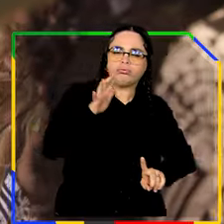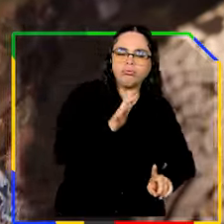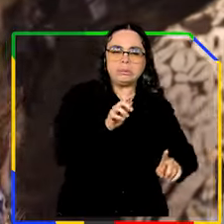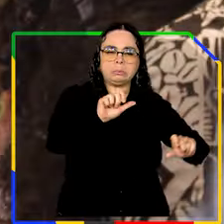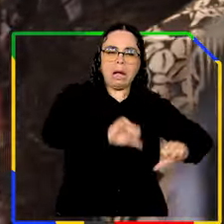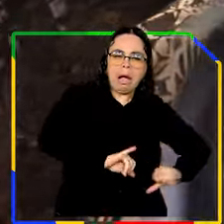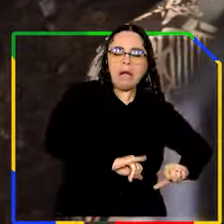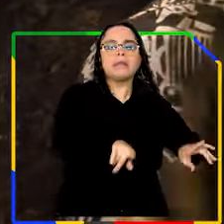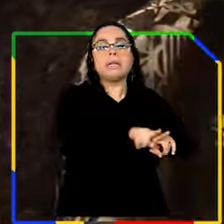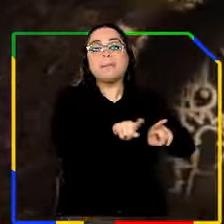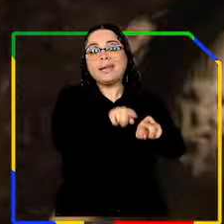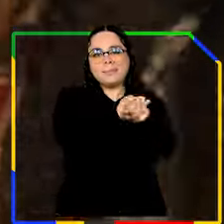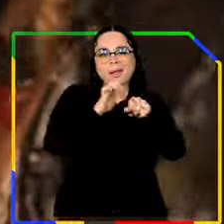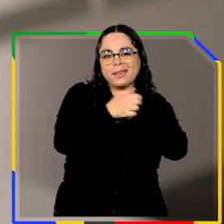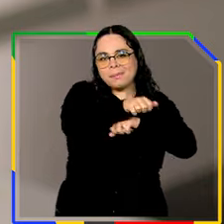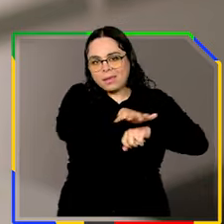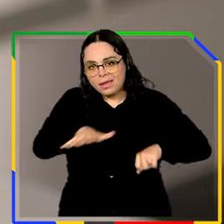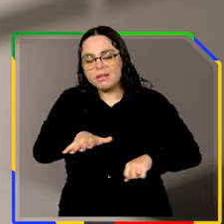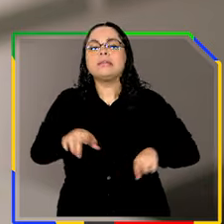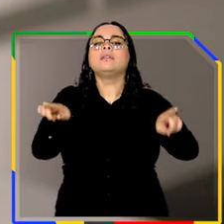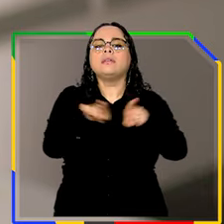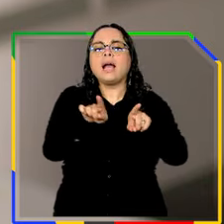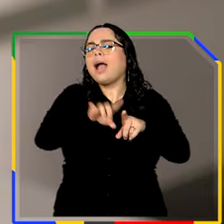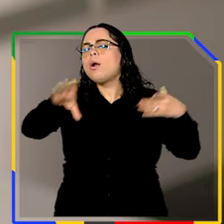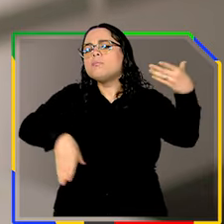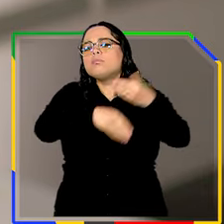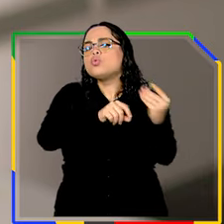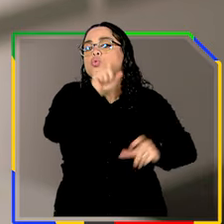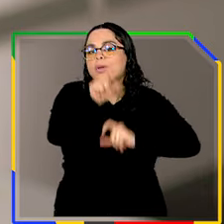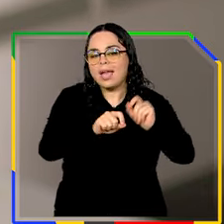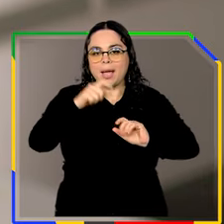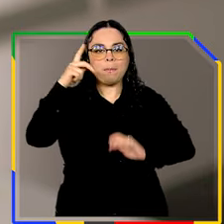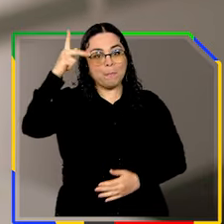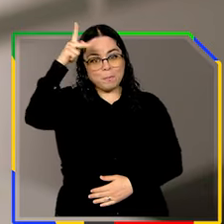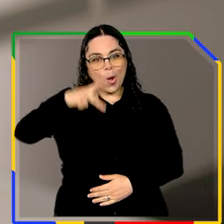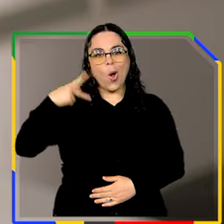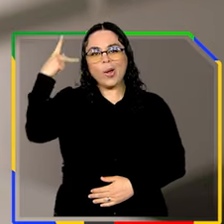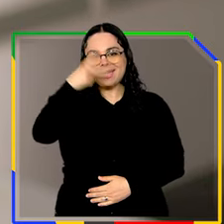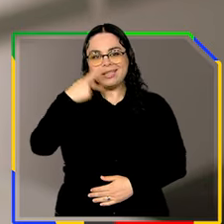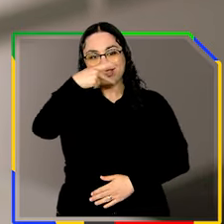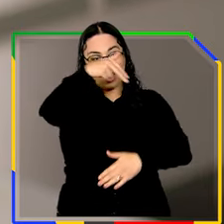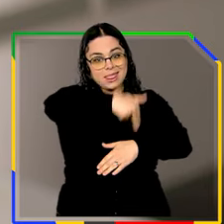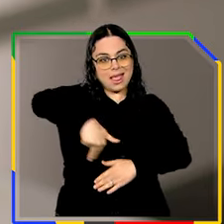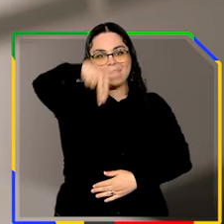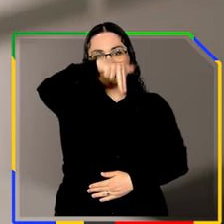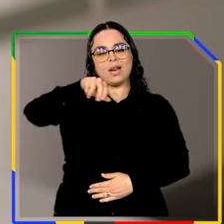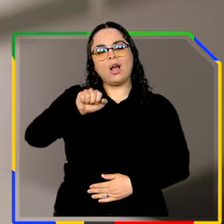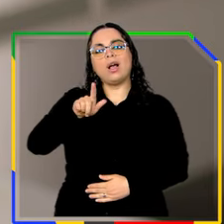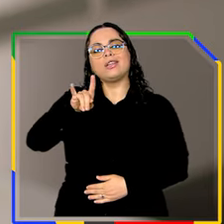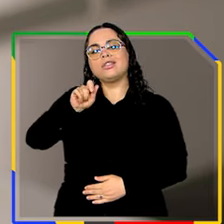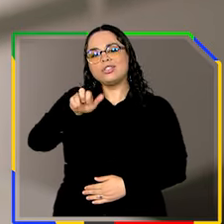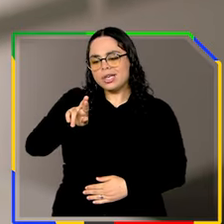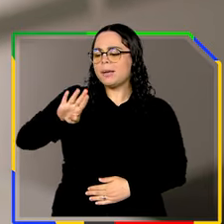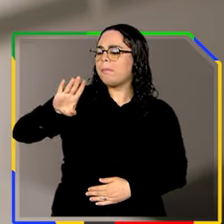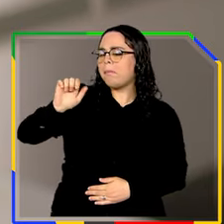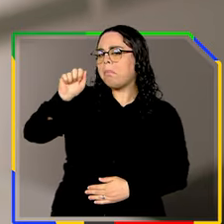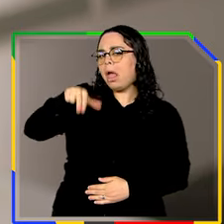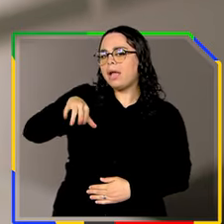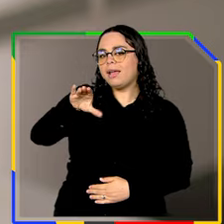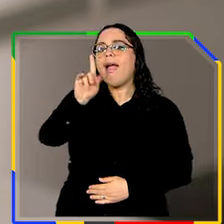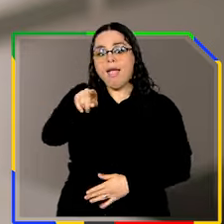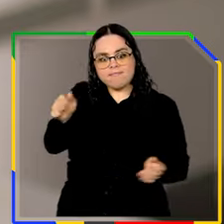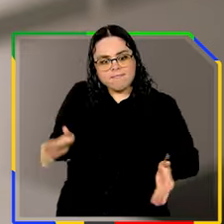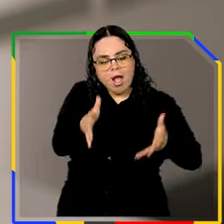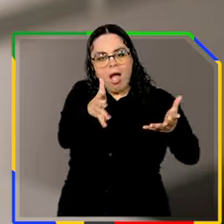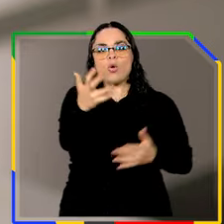afetados pela pandemia. Agora estamos implementando a Política Nacional Aldir Blanc de Incentivo à Cultura, que é